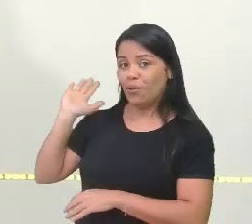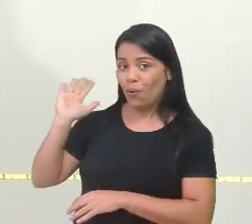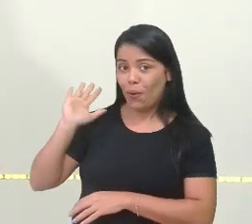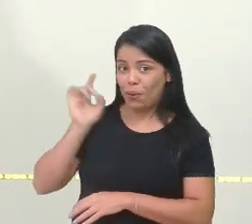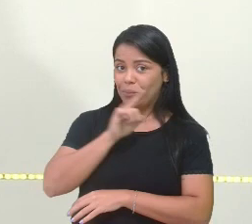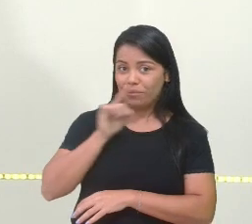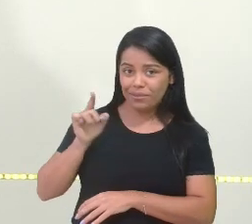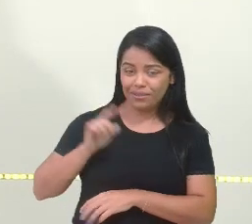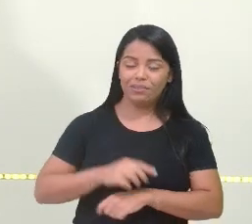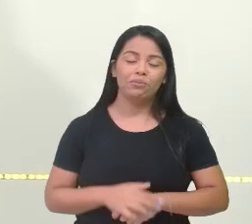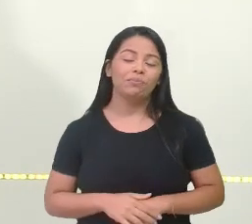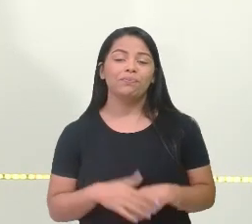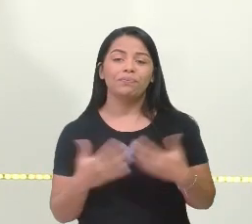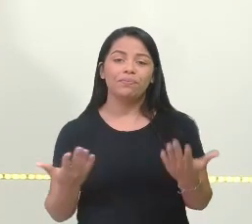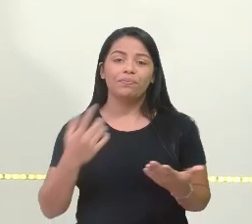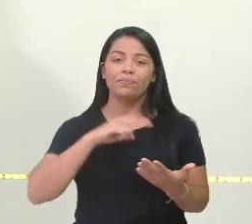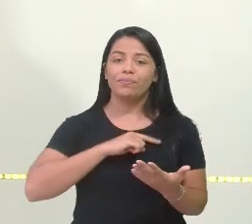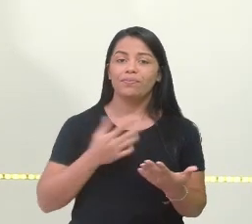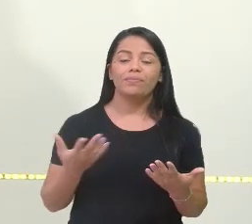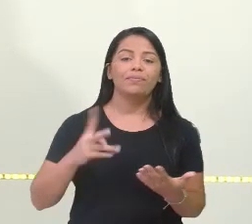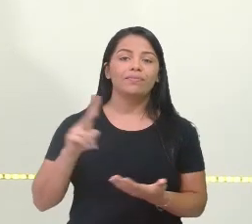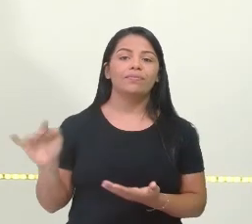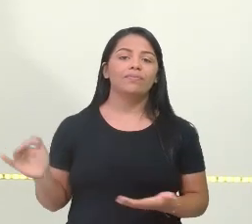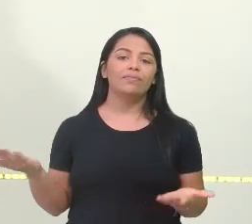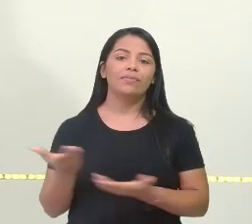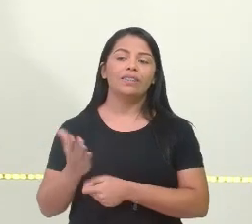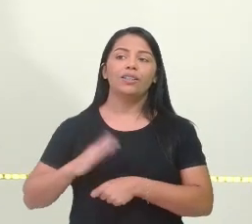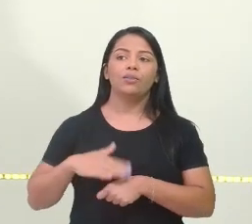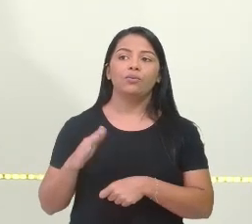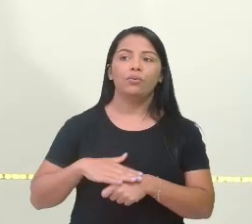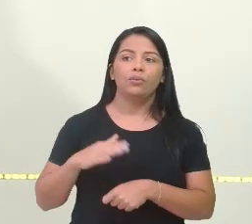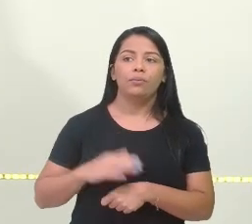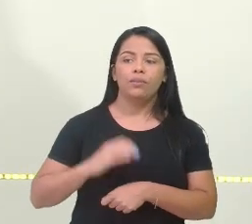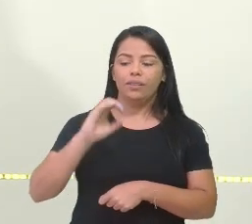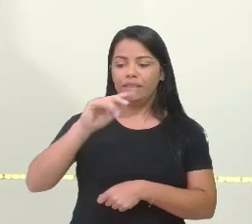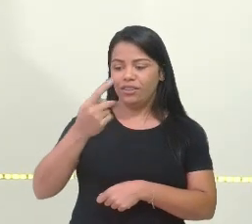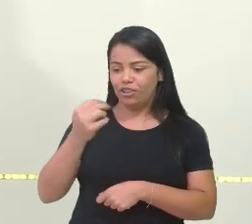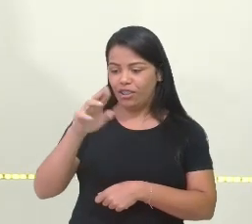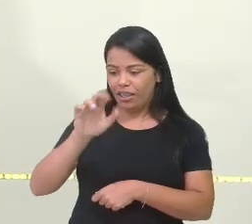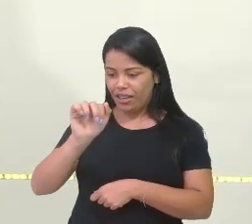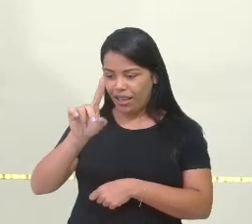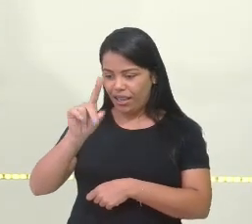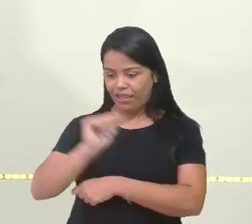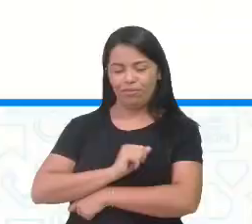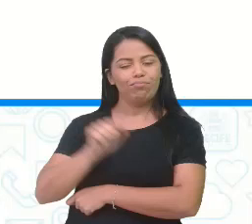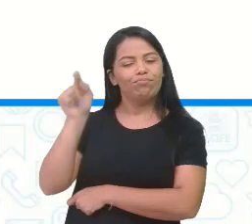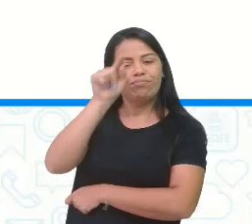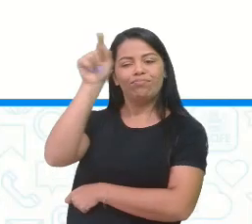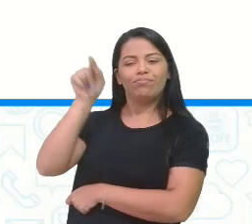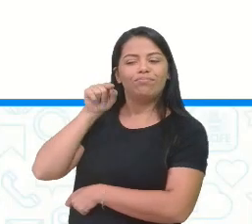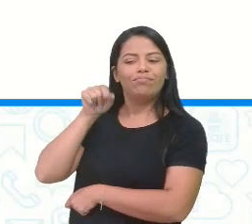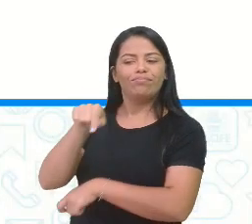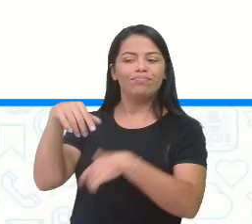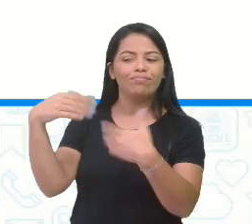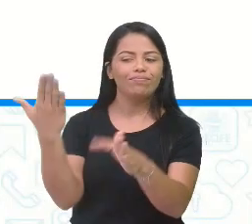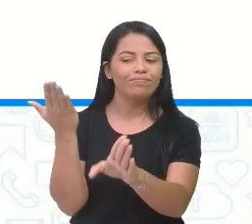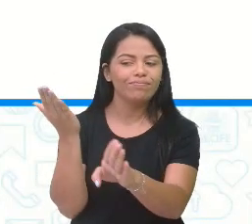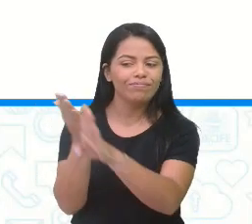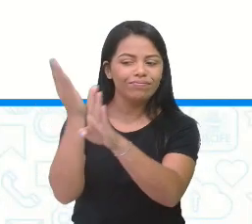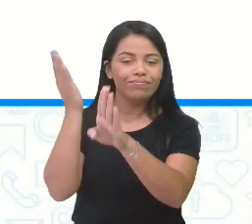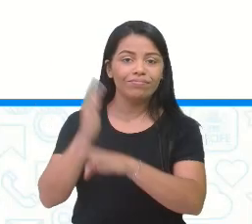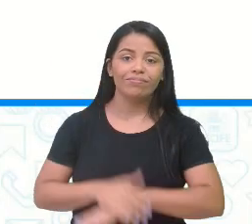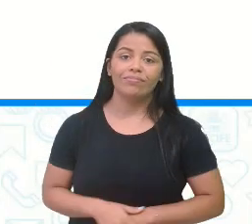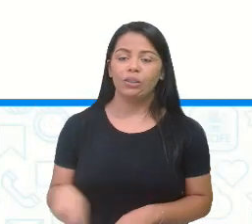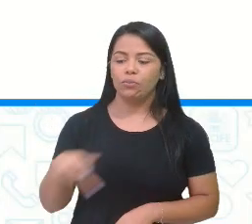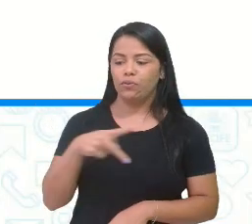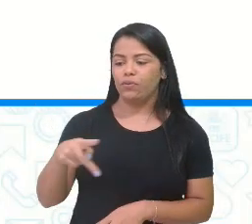E agora vamos para o nosso momento charada. Vamos lá. A professora Sandra está hoje aqui comigo